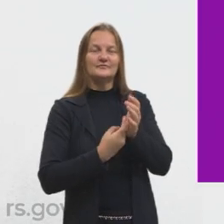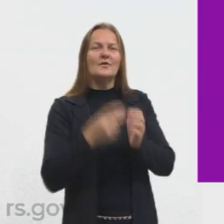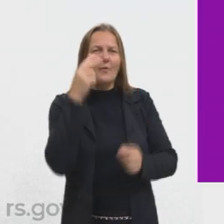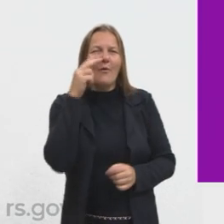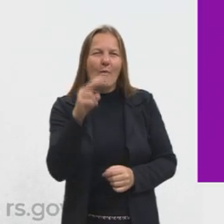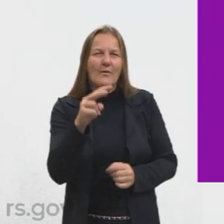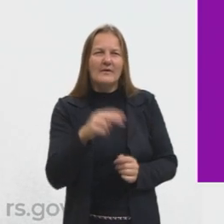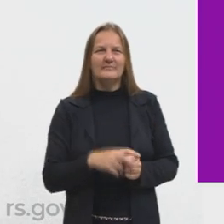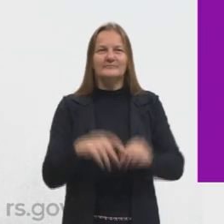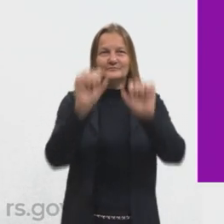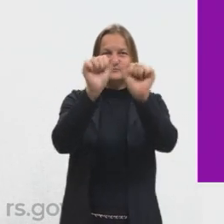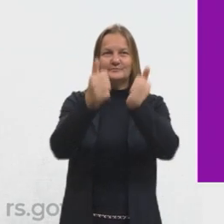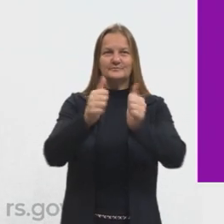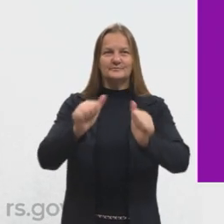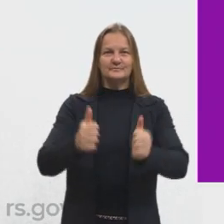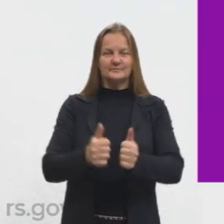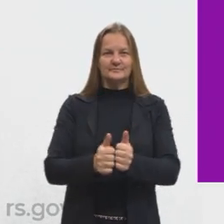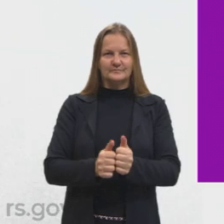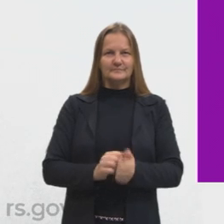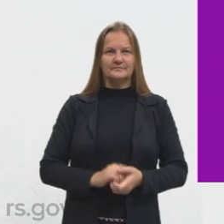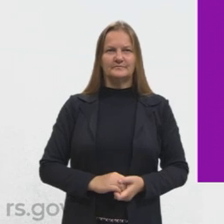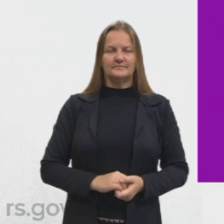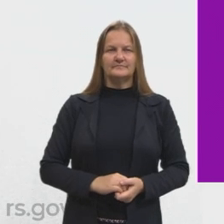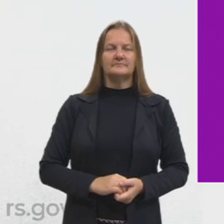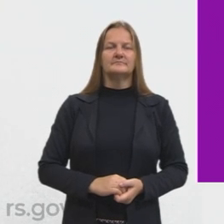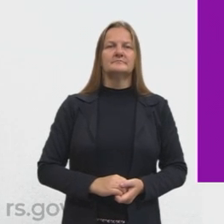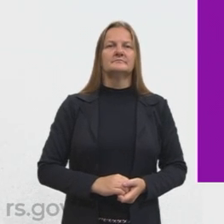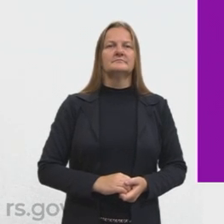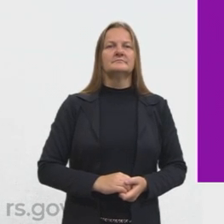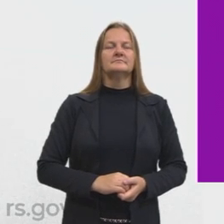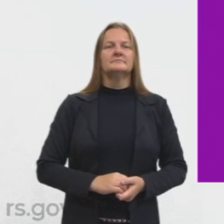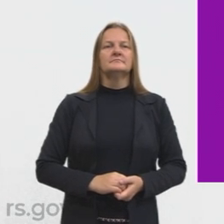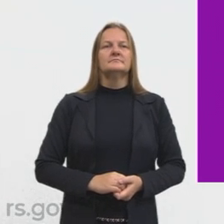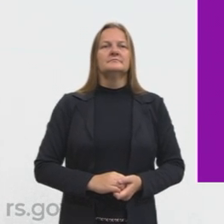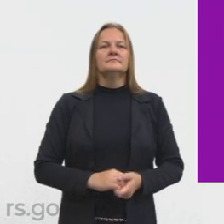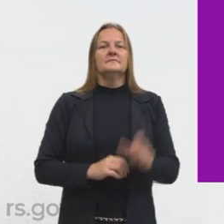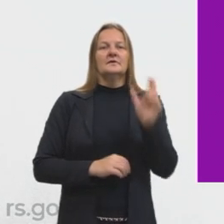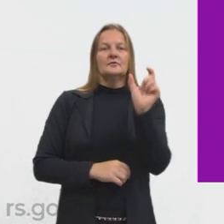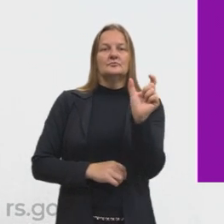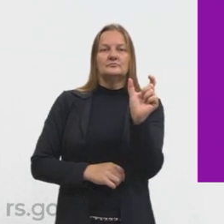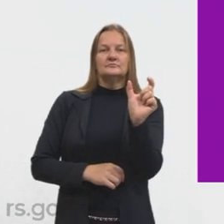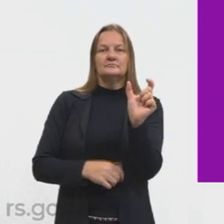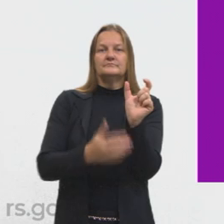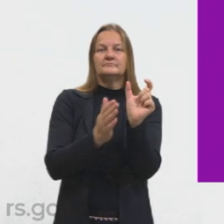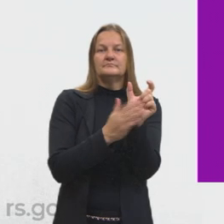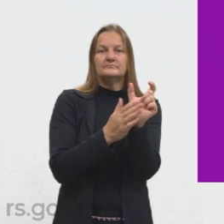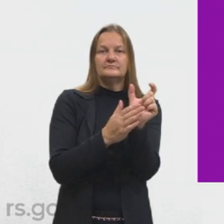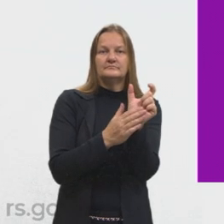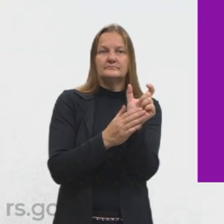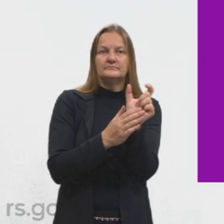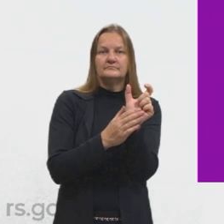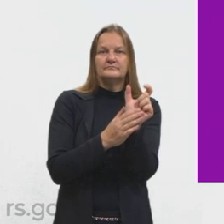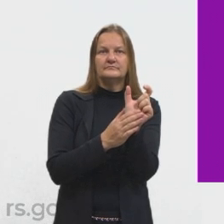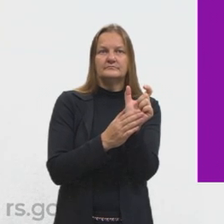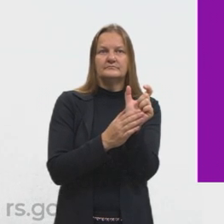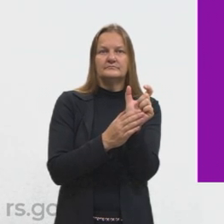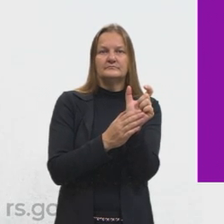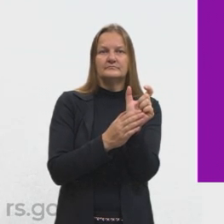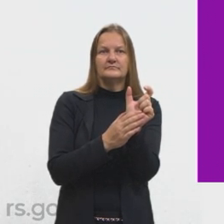temos aqui na nossa imagem? A gente tem denotação e conotação escritas.